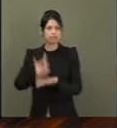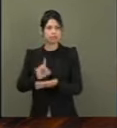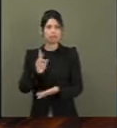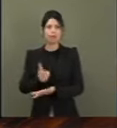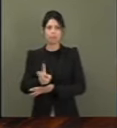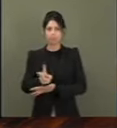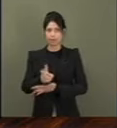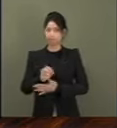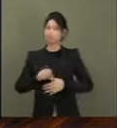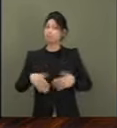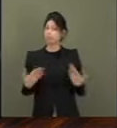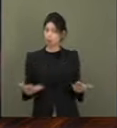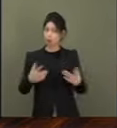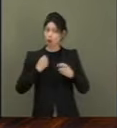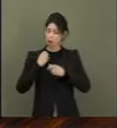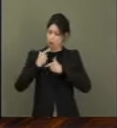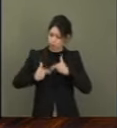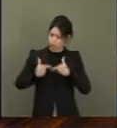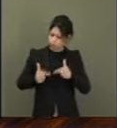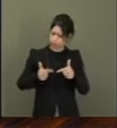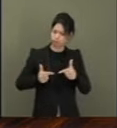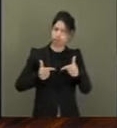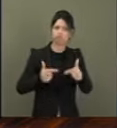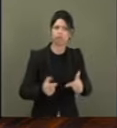Uma luta de décadas.